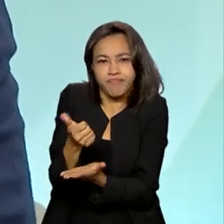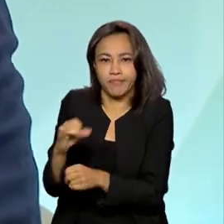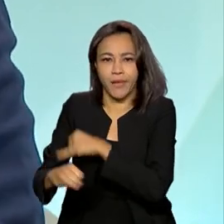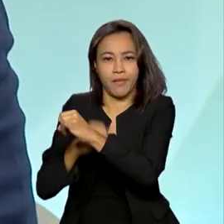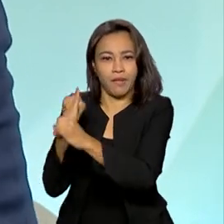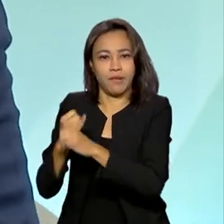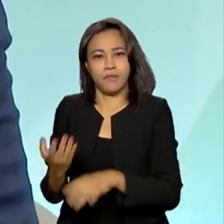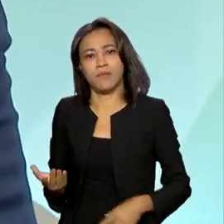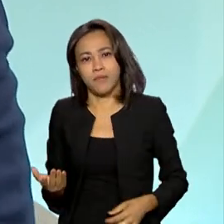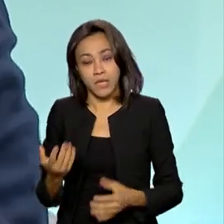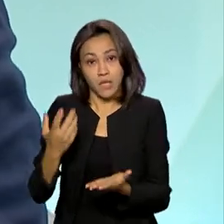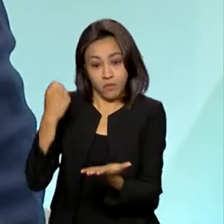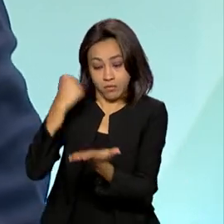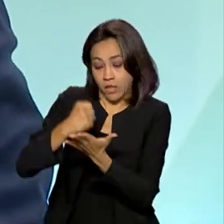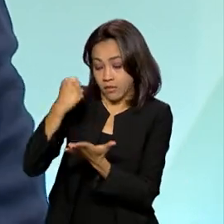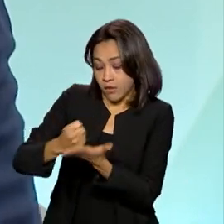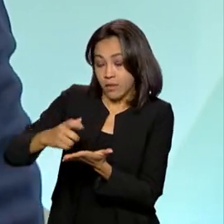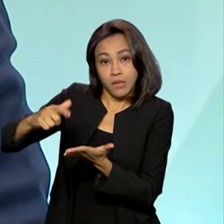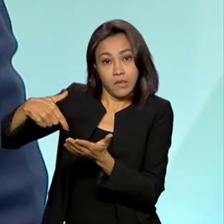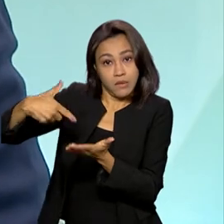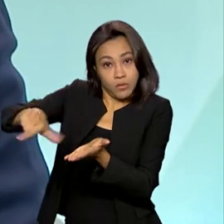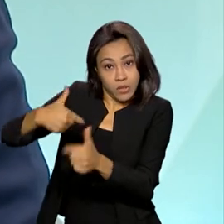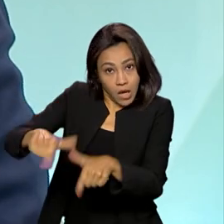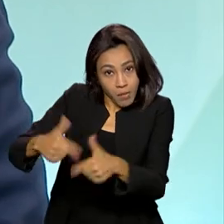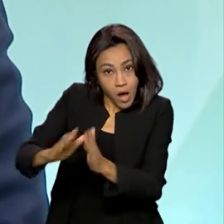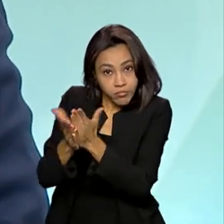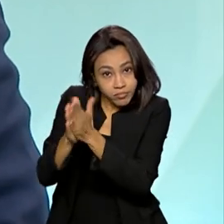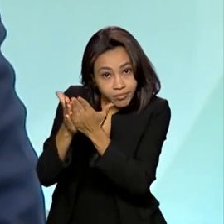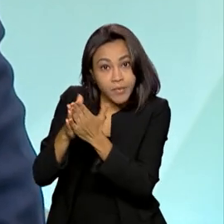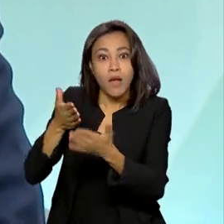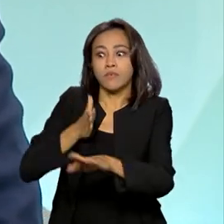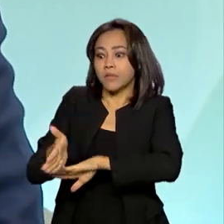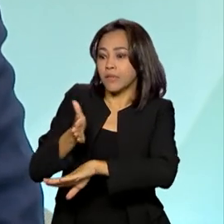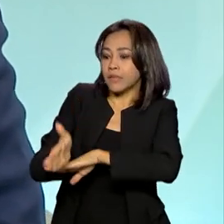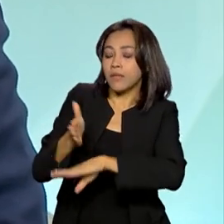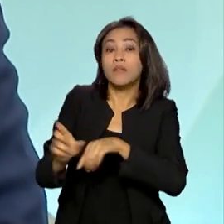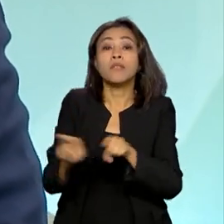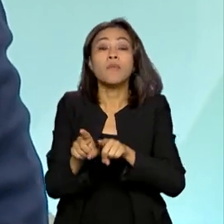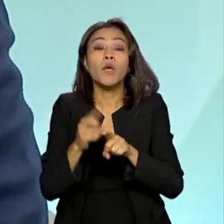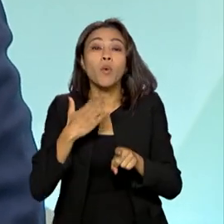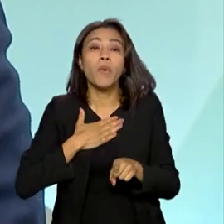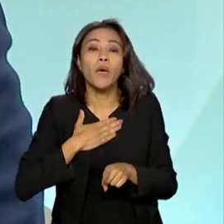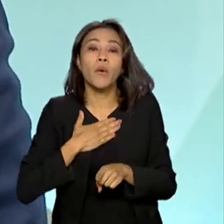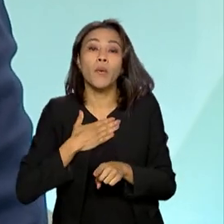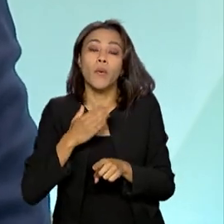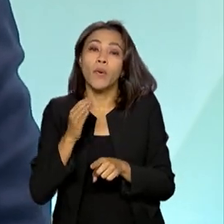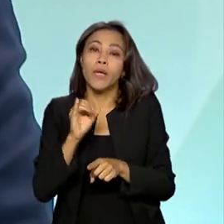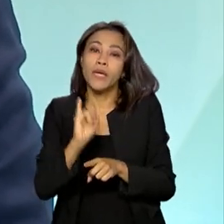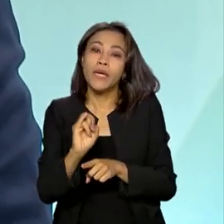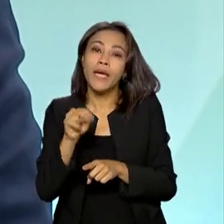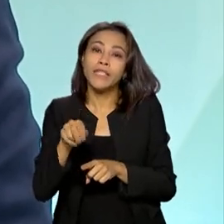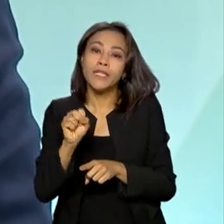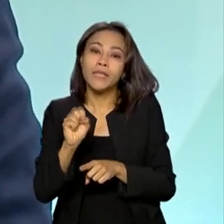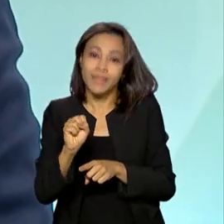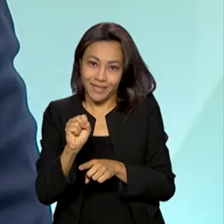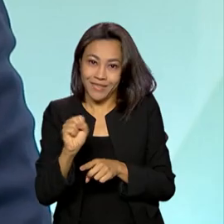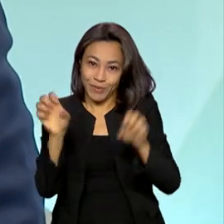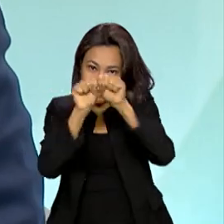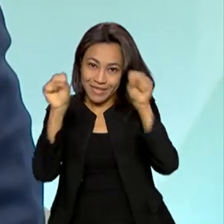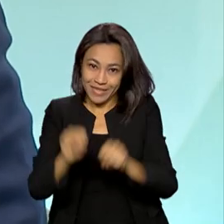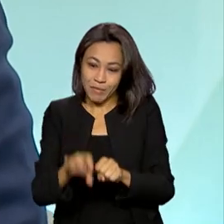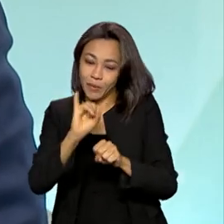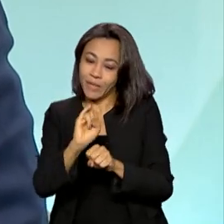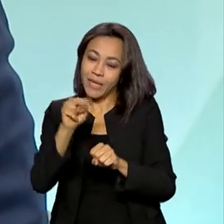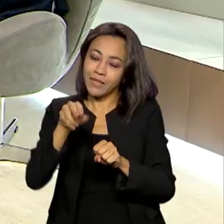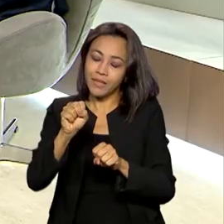trabalho é extremamente acessada pelo brasileiro e também o meu INSS. O INSS era um órgão